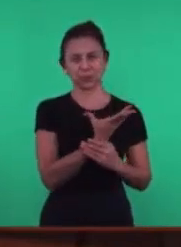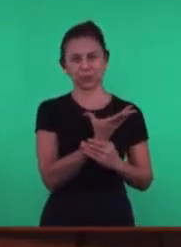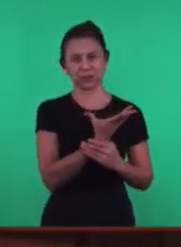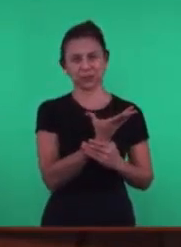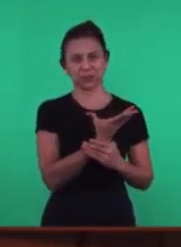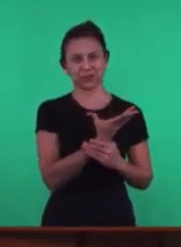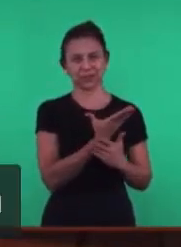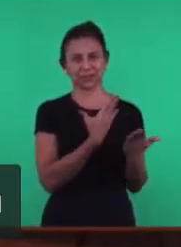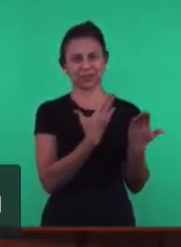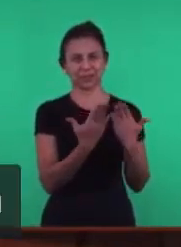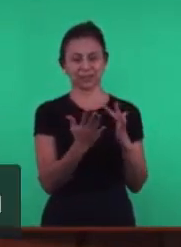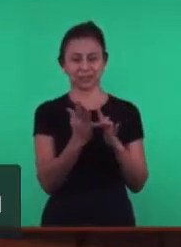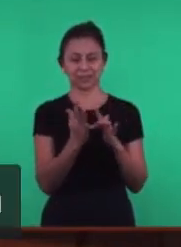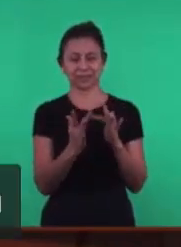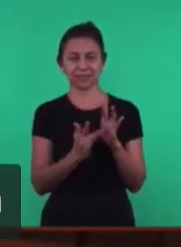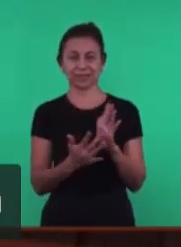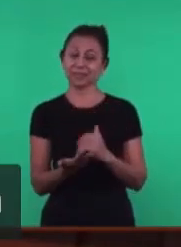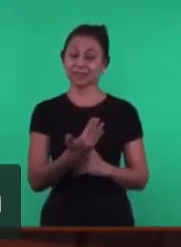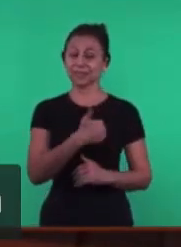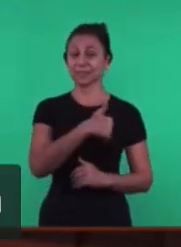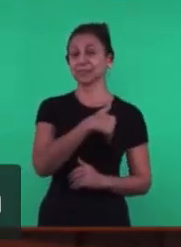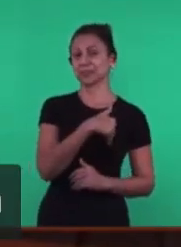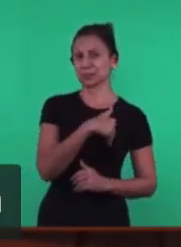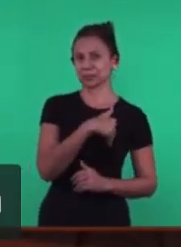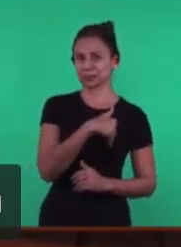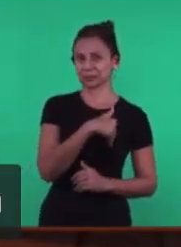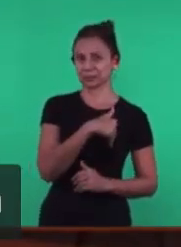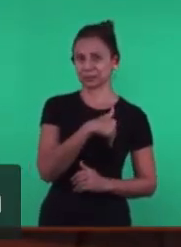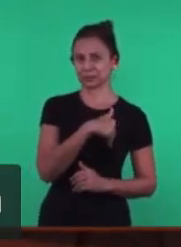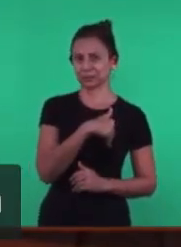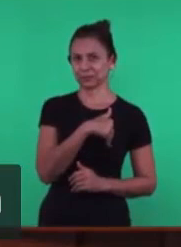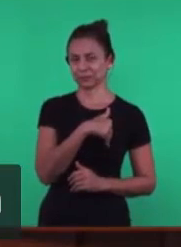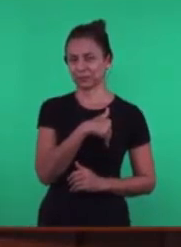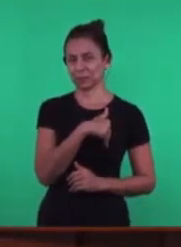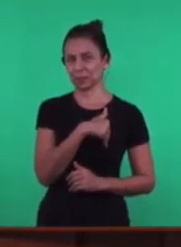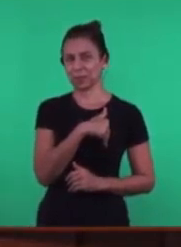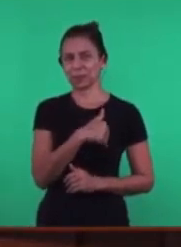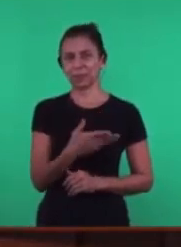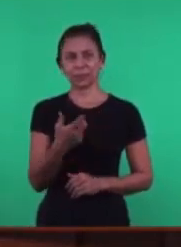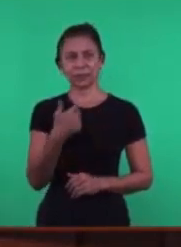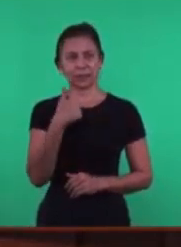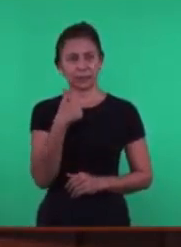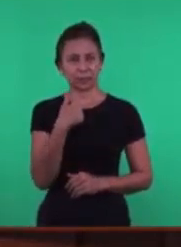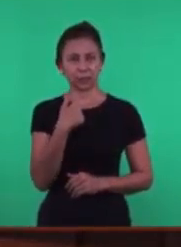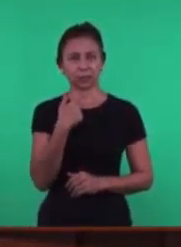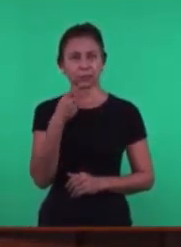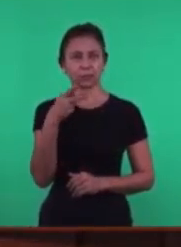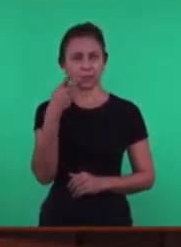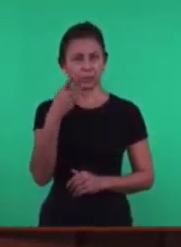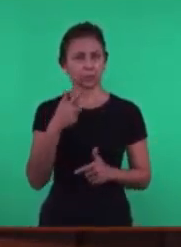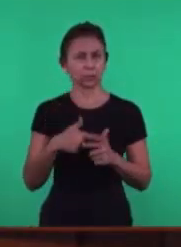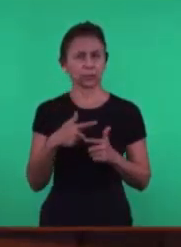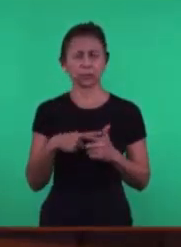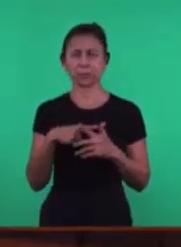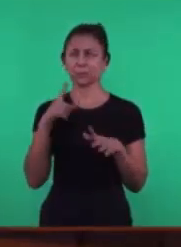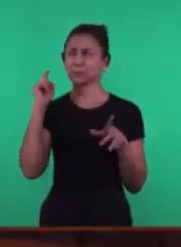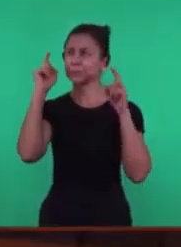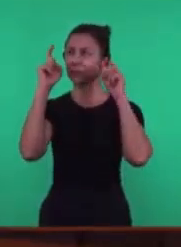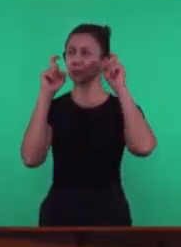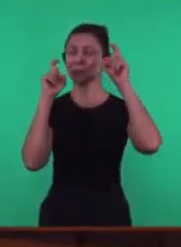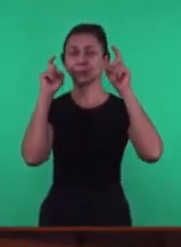É a semente Que dá os frutos Eu estou falando isso Porque eu estou Muito preocupado Em que